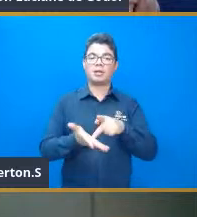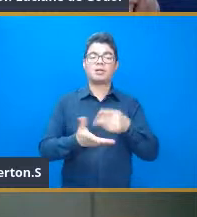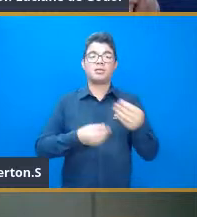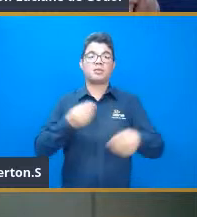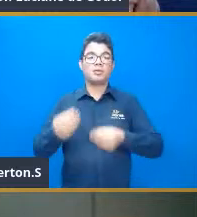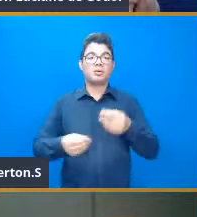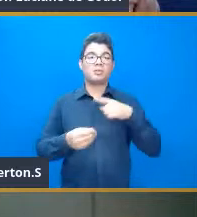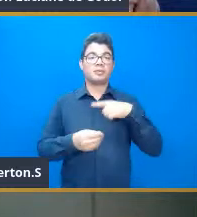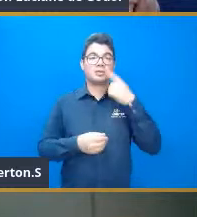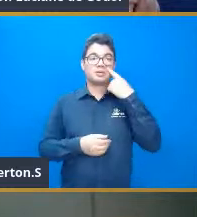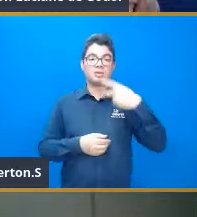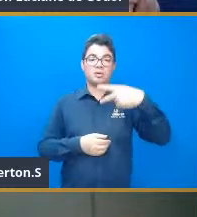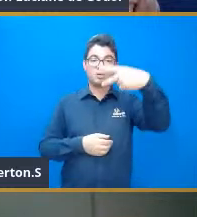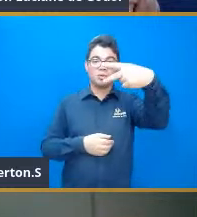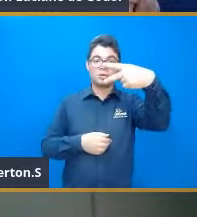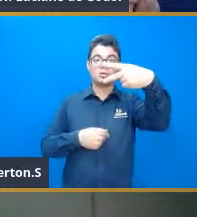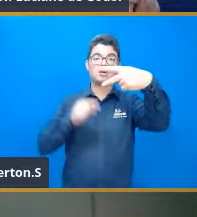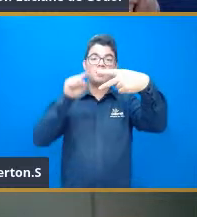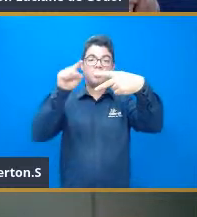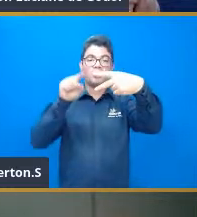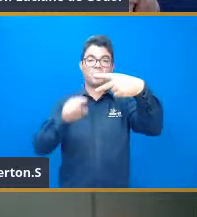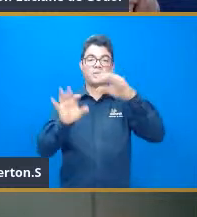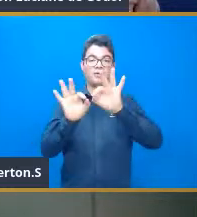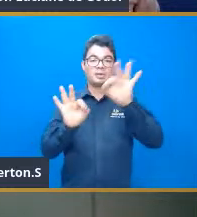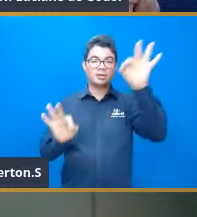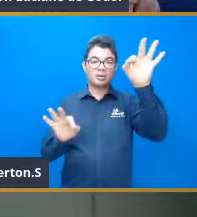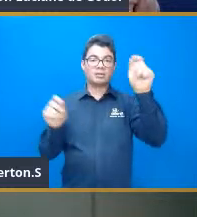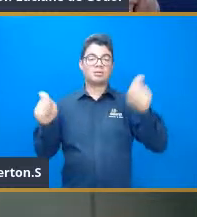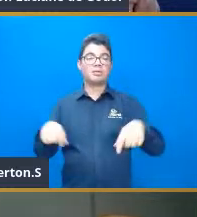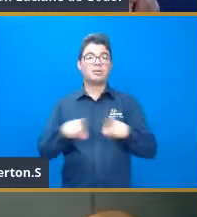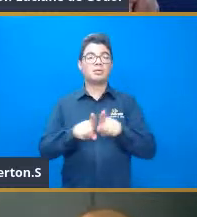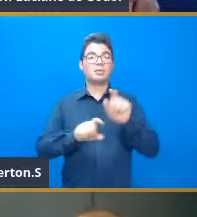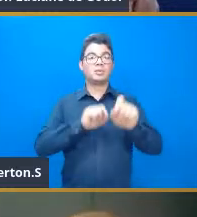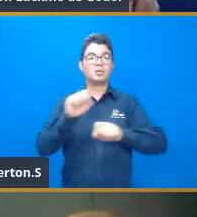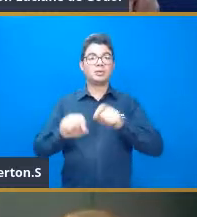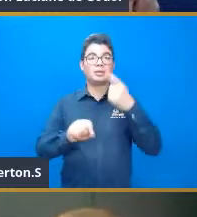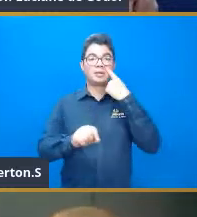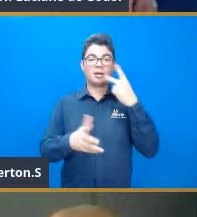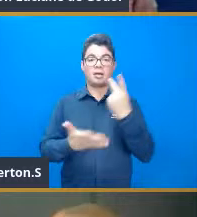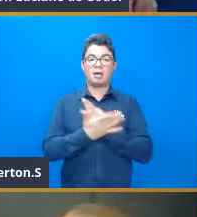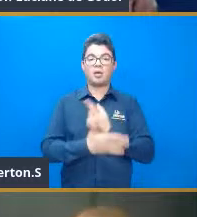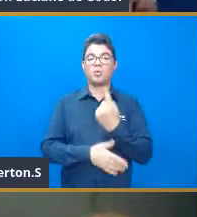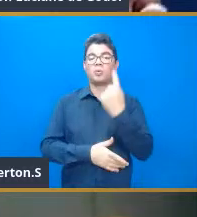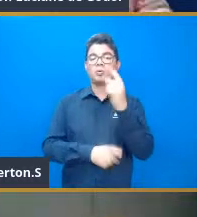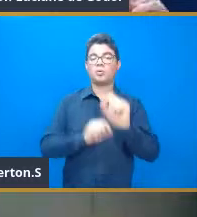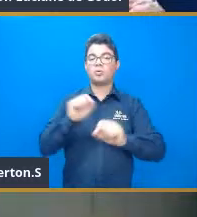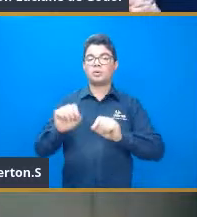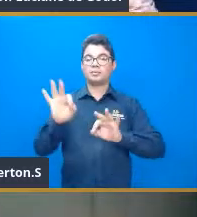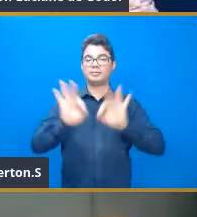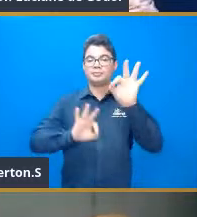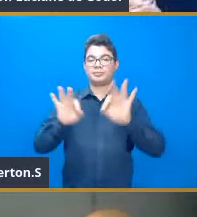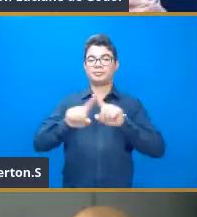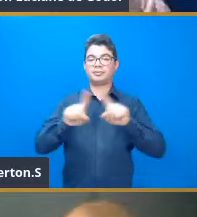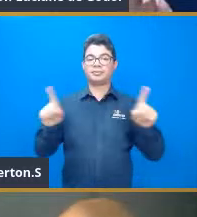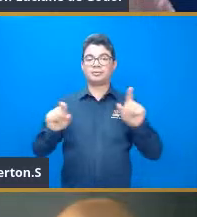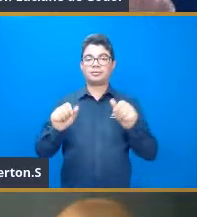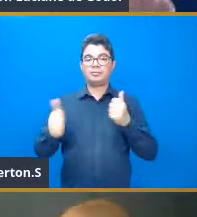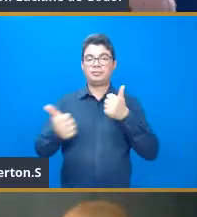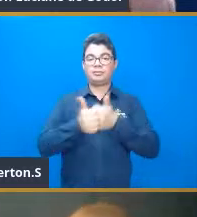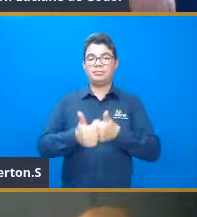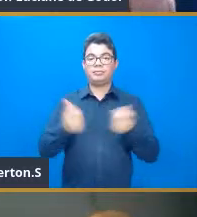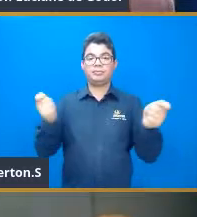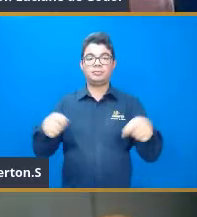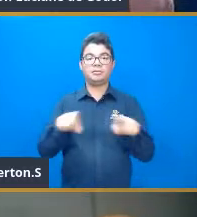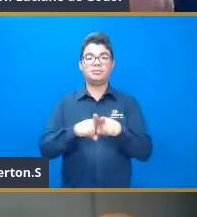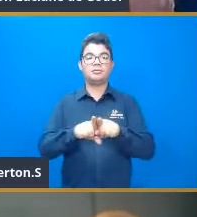dois pontos ali ficaram um pouquinho mais afastados, né? Se a olhar, aqui vai ter um pequeno erro entre o ponto e a reta, mas eles estão muito próximos de uma linha reta.